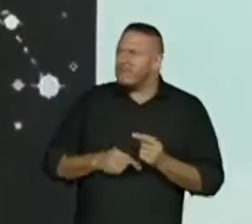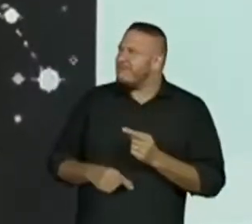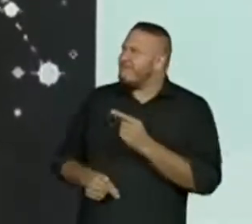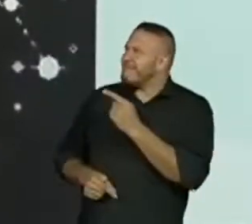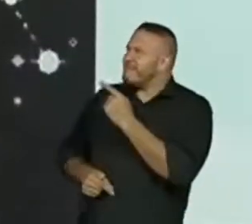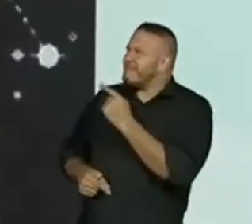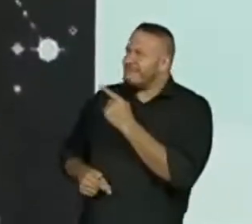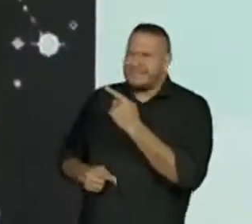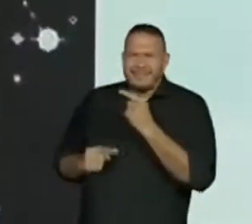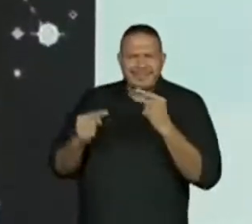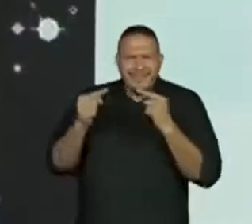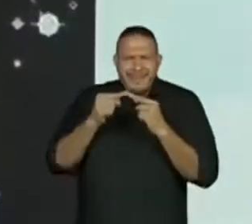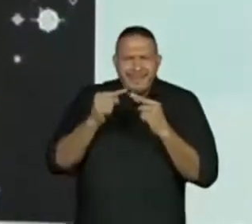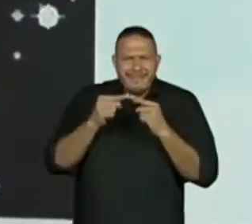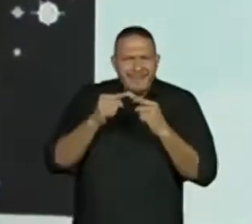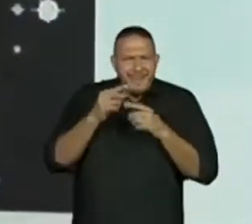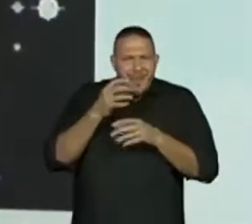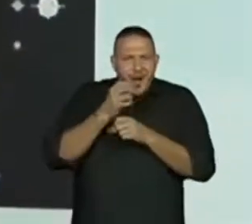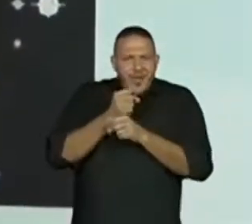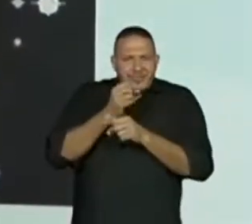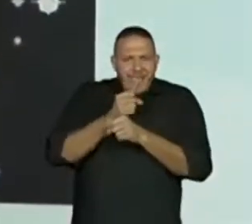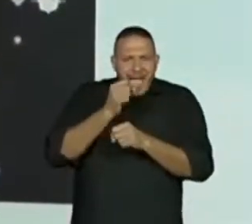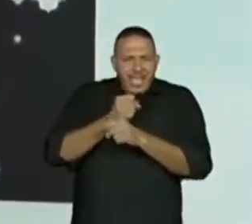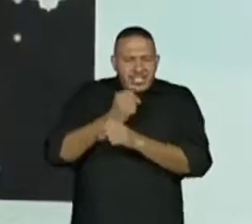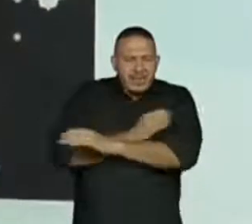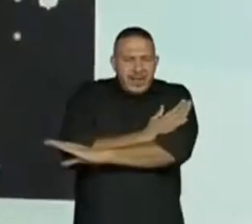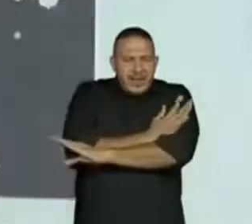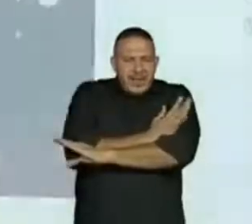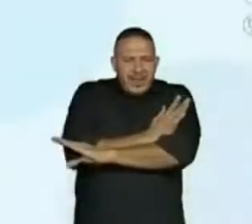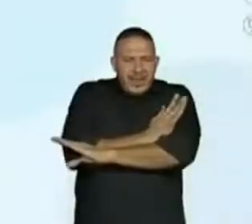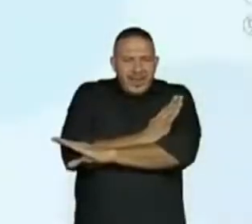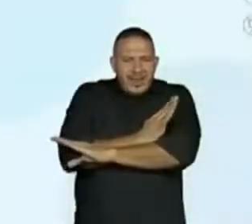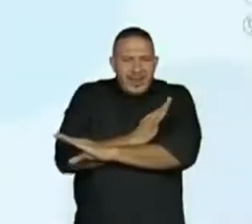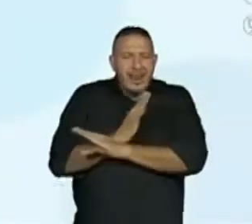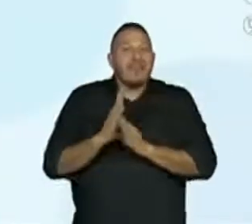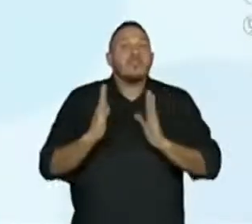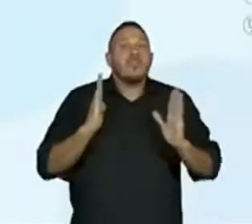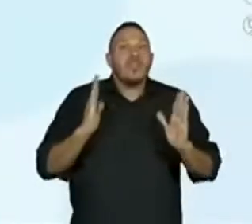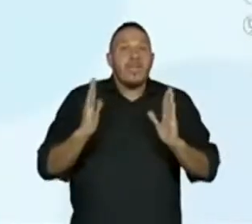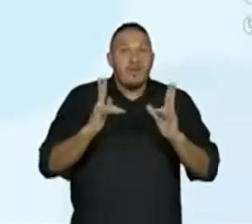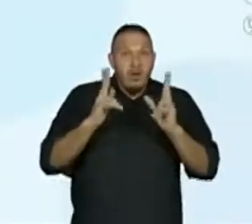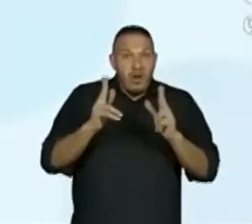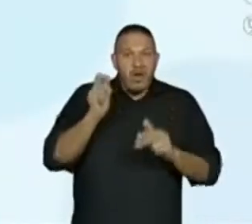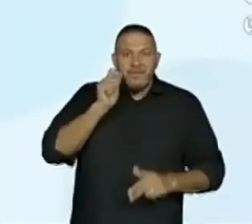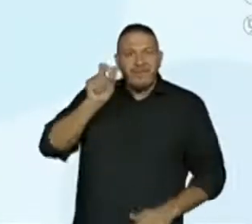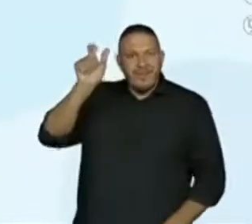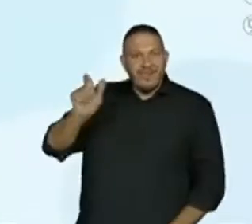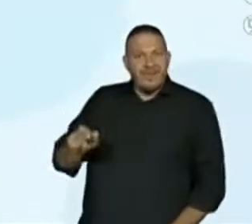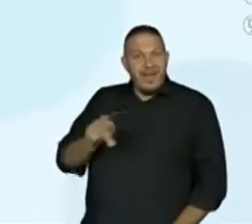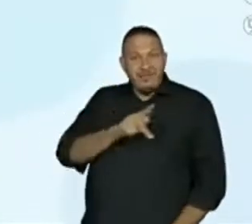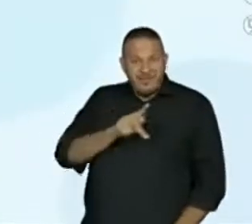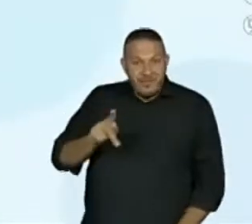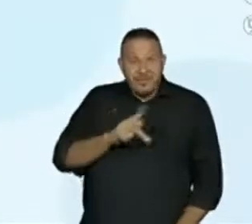ver com a contagem do tempo e com a passagem do tempo o título da nossa aula como lembrou uma professora é o tempo